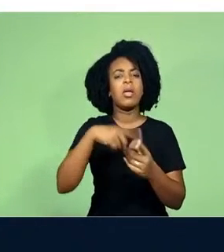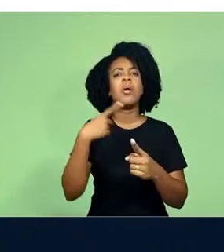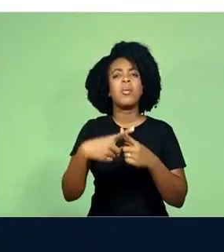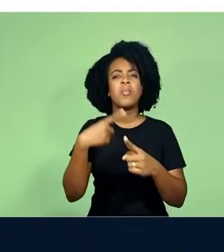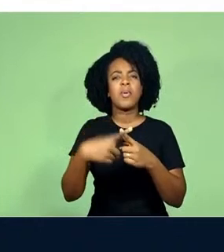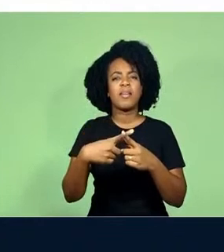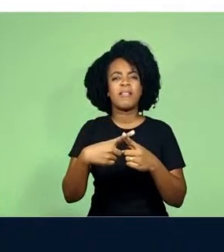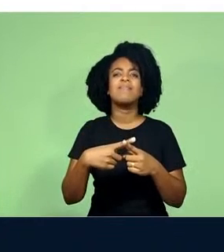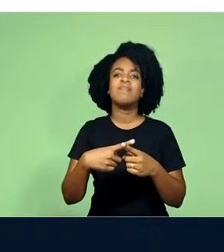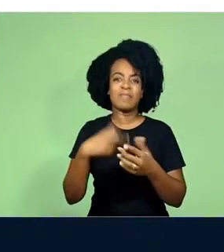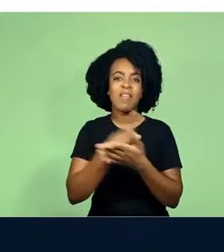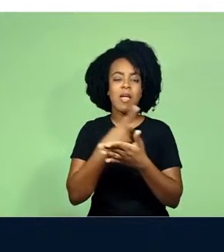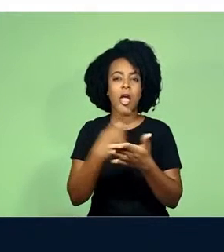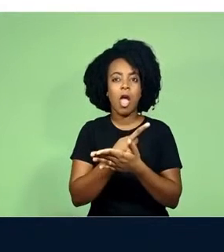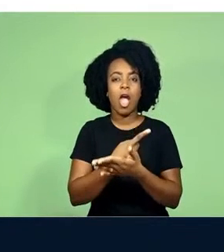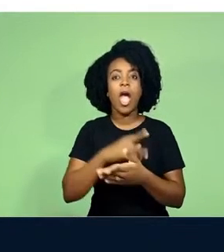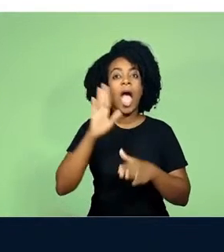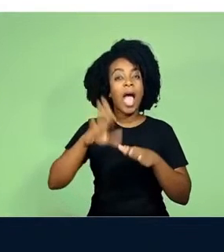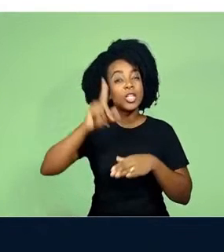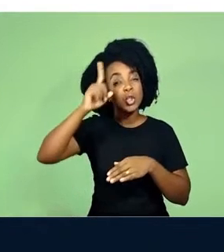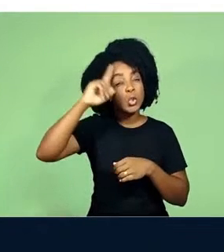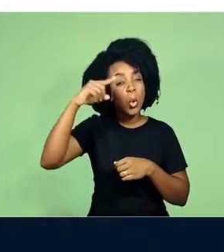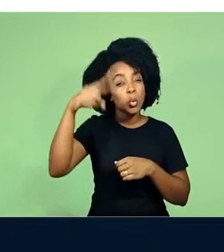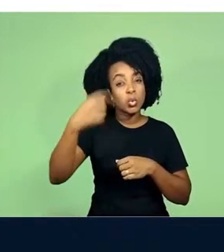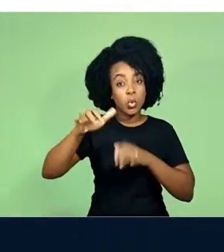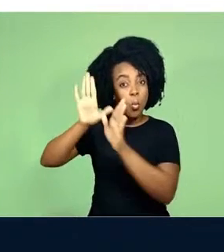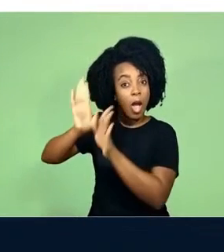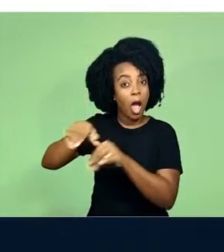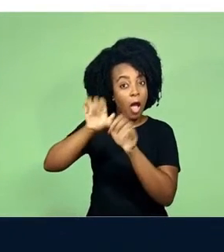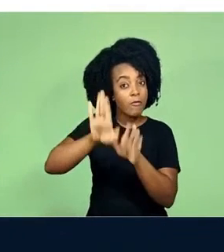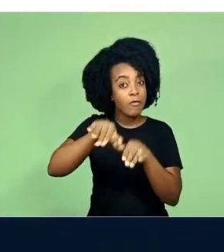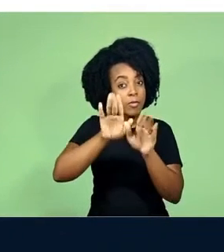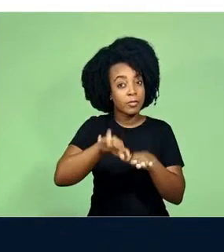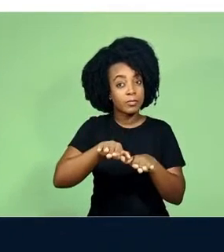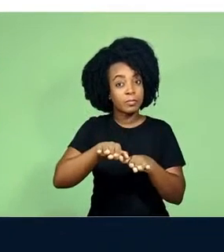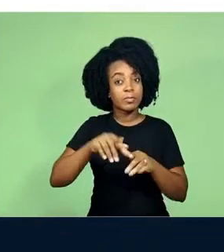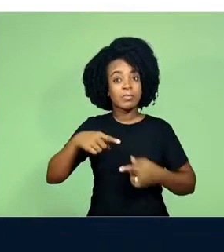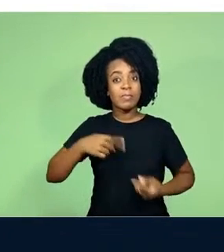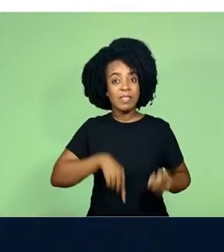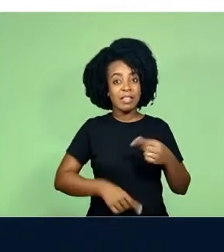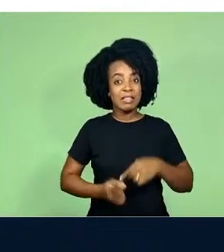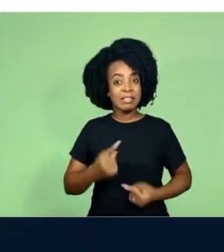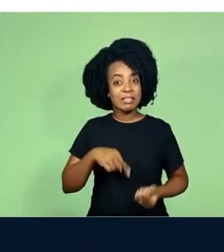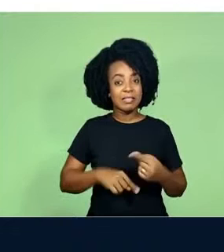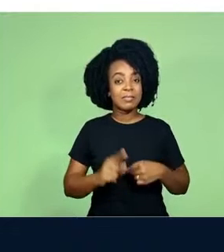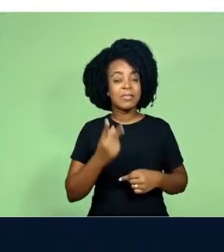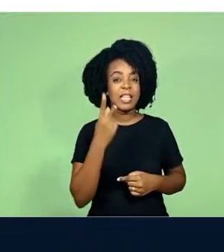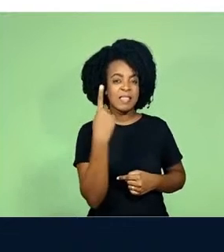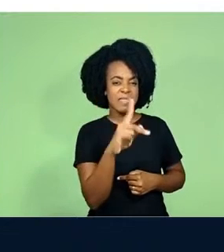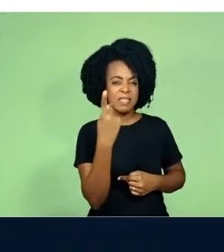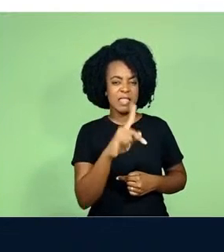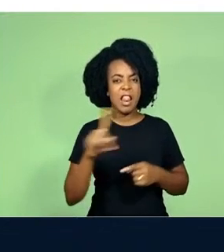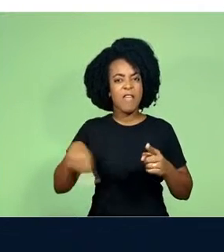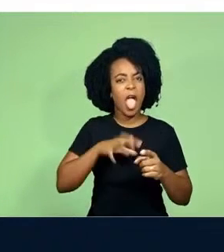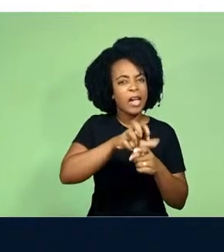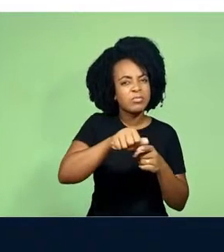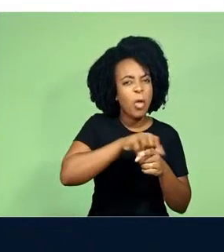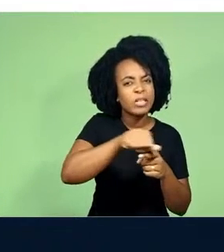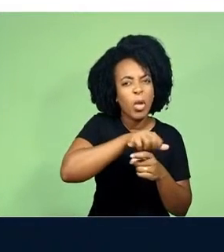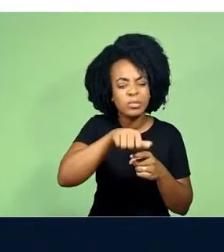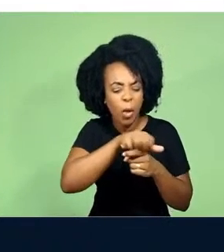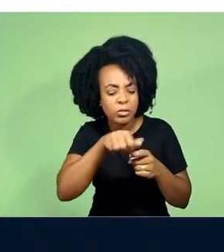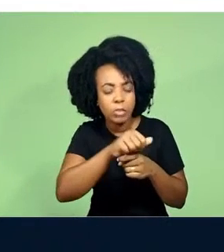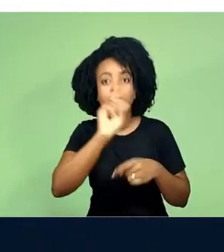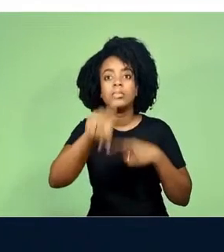come as suas vísceras e que se regeneram para no dia seguinte serem